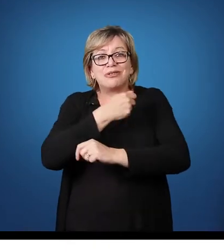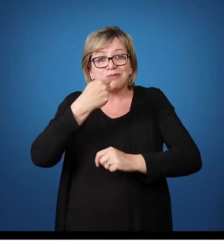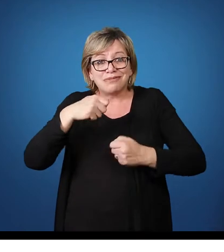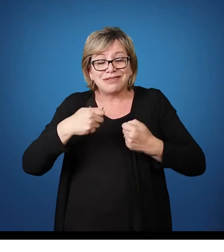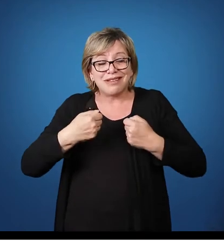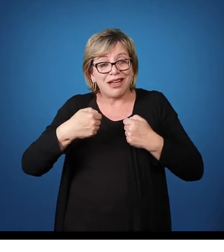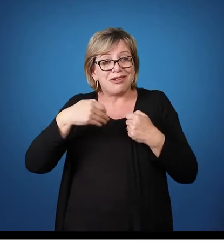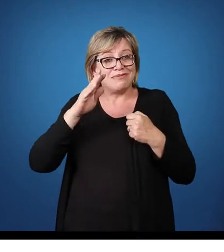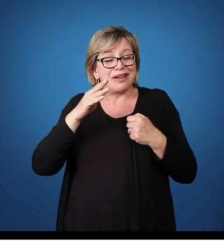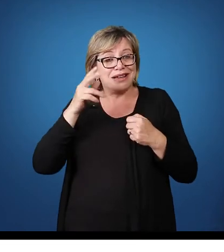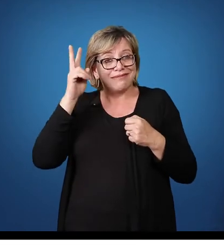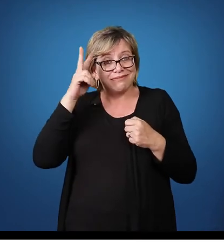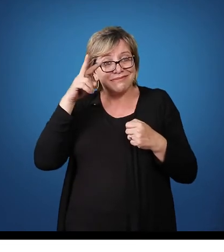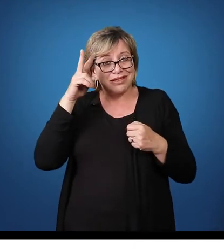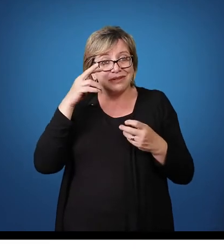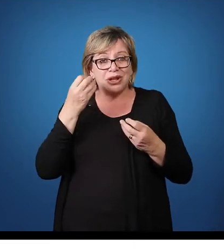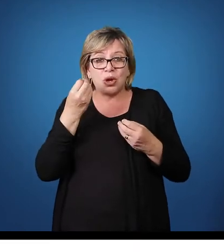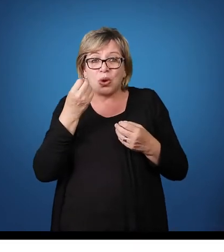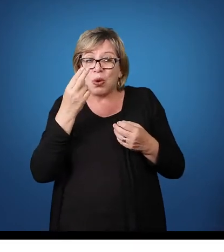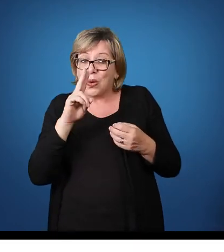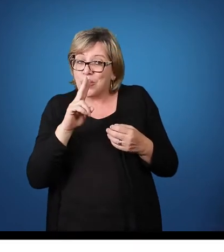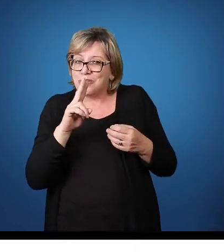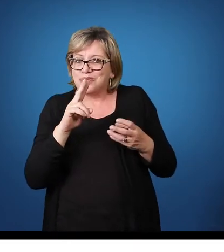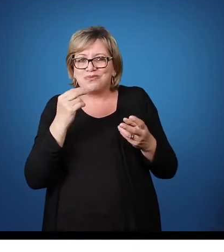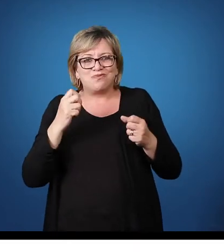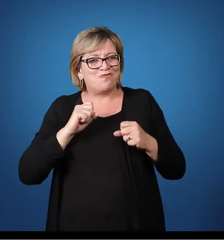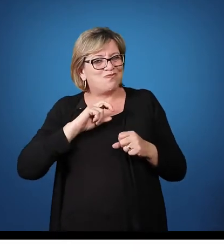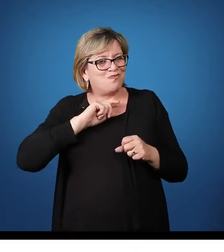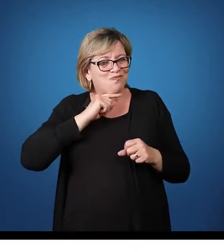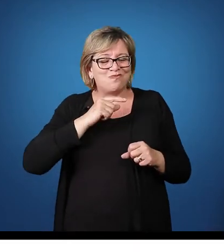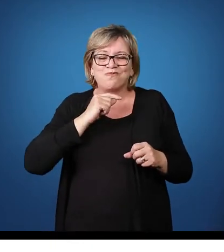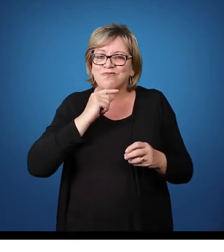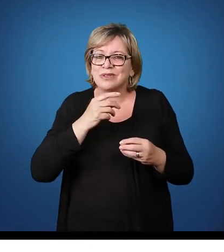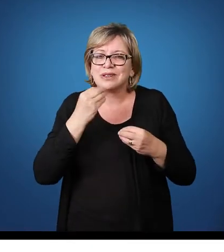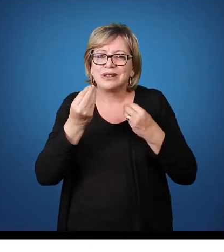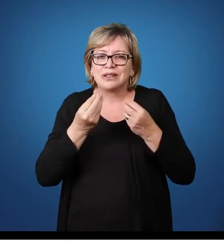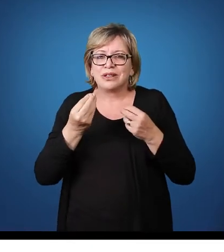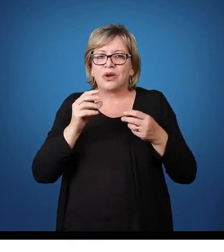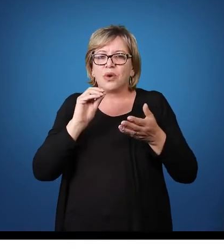rever ou que ainda não foram, então,